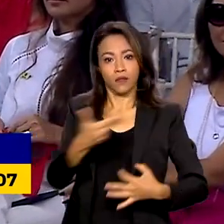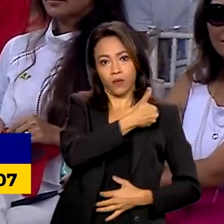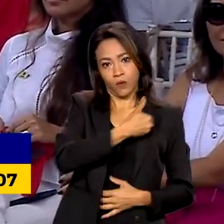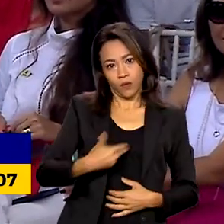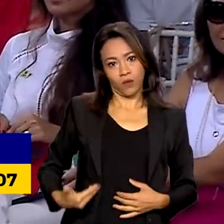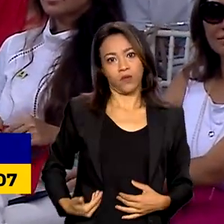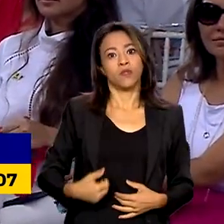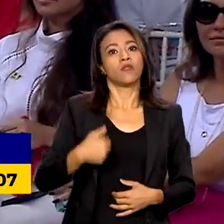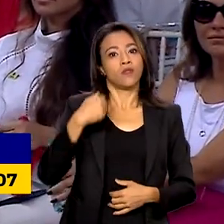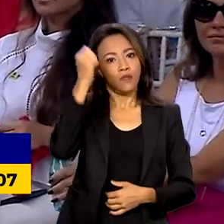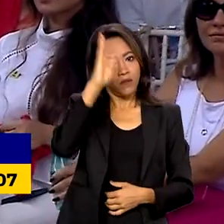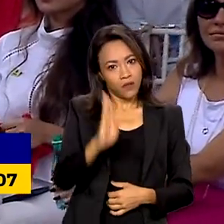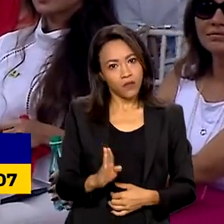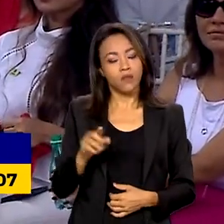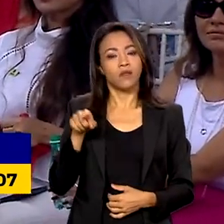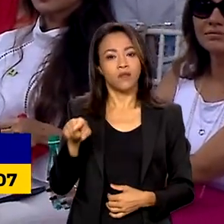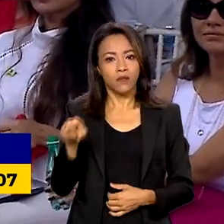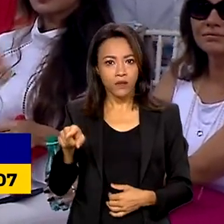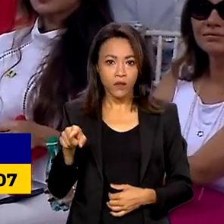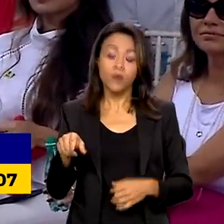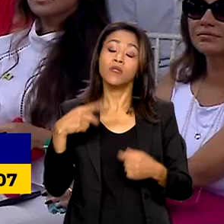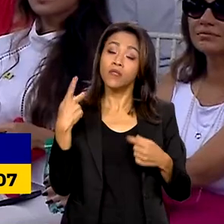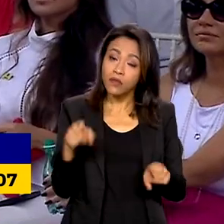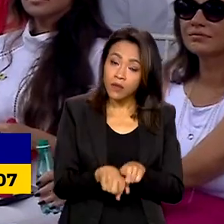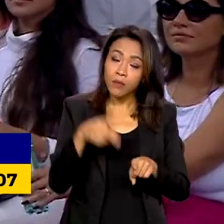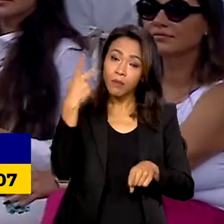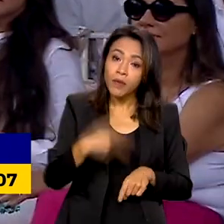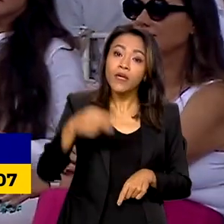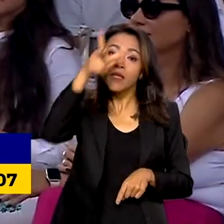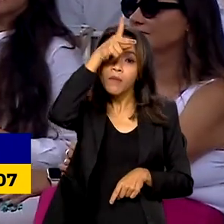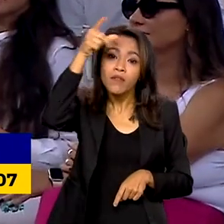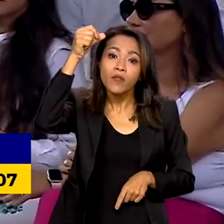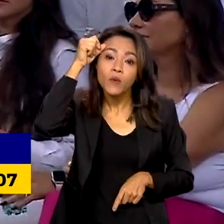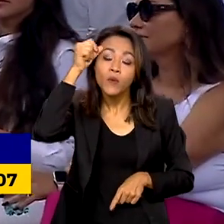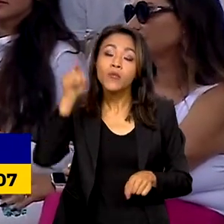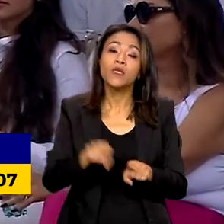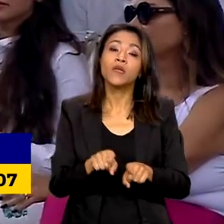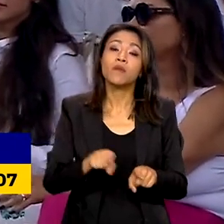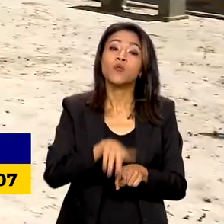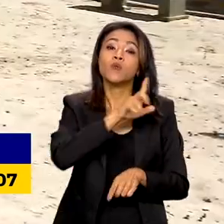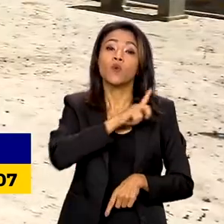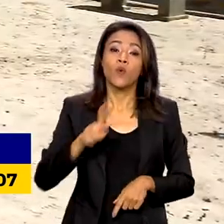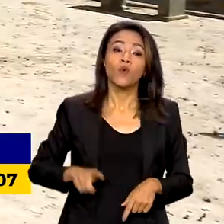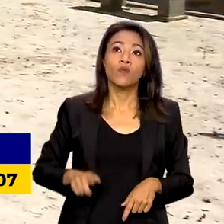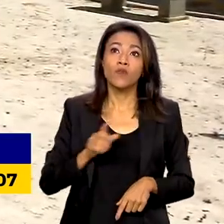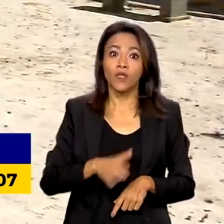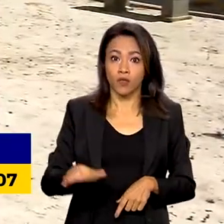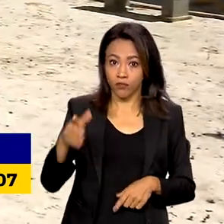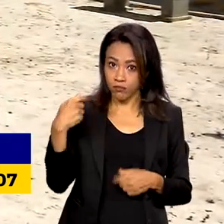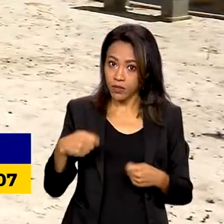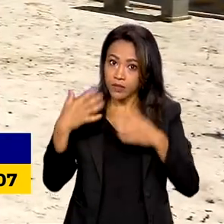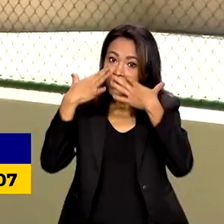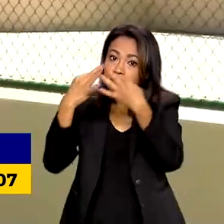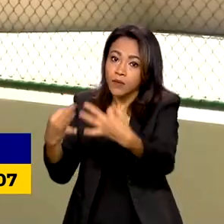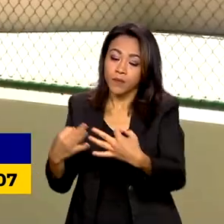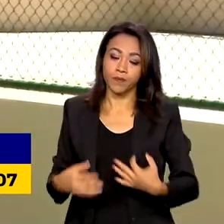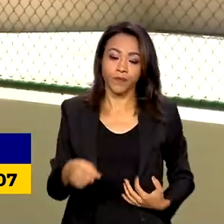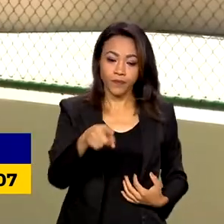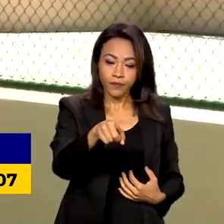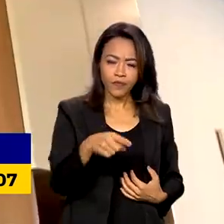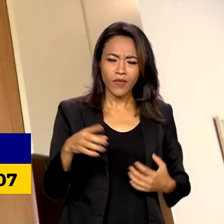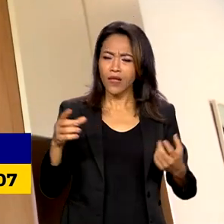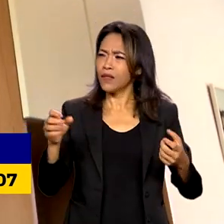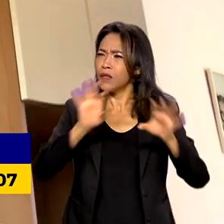brasileiro, a atenção das prefeituras e a atenção dos governadores. Infraestrutura, parquinho,